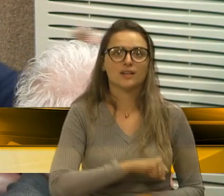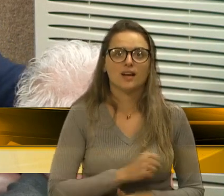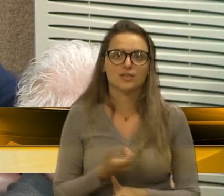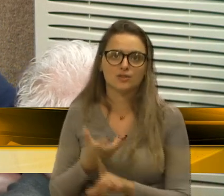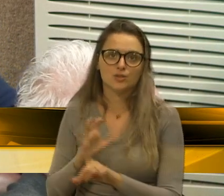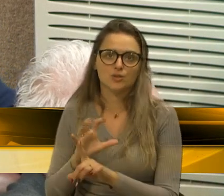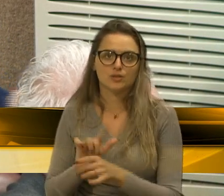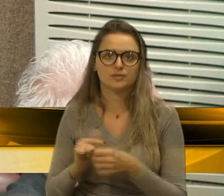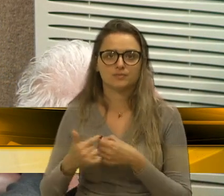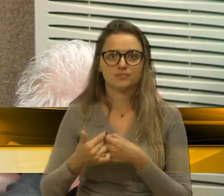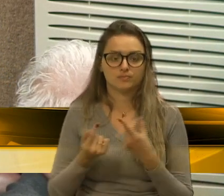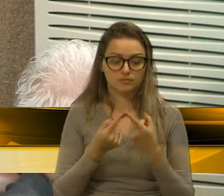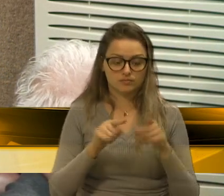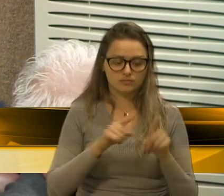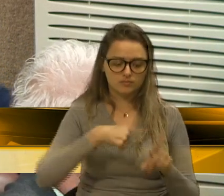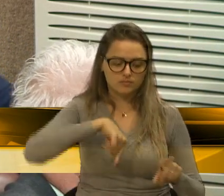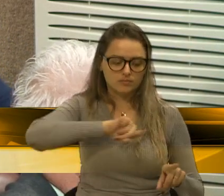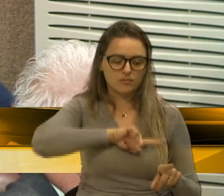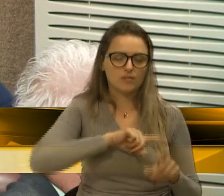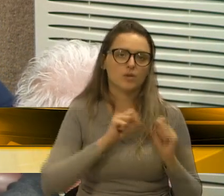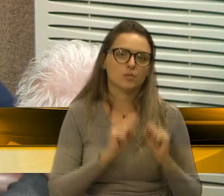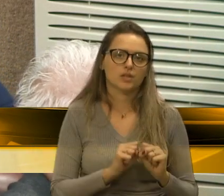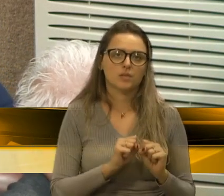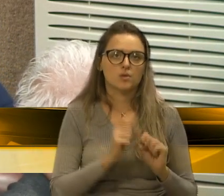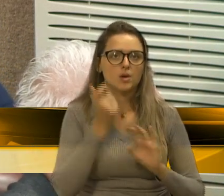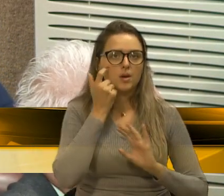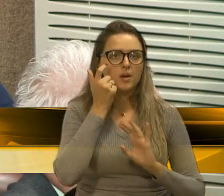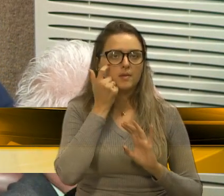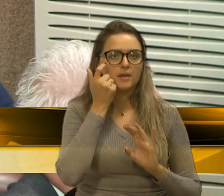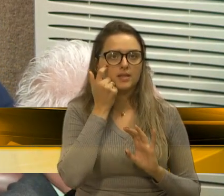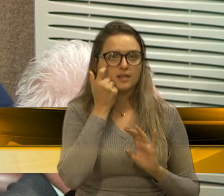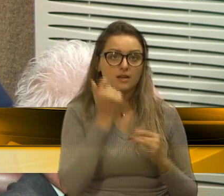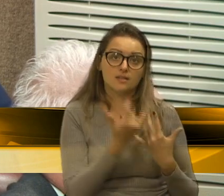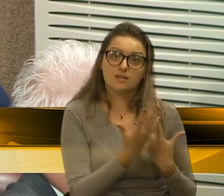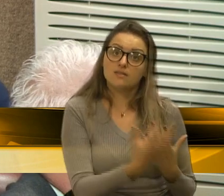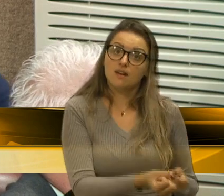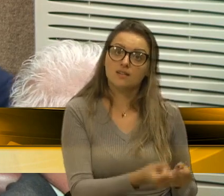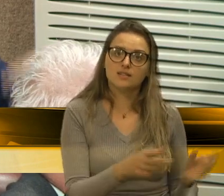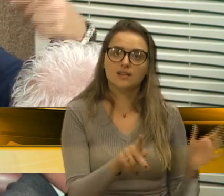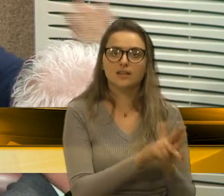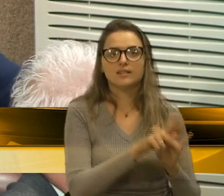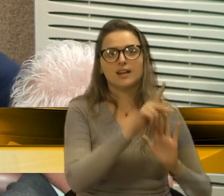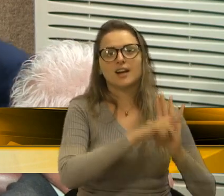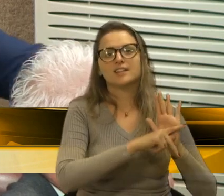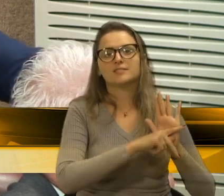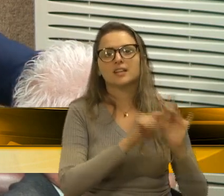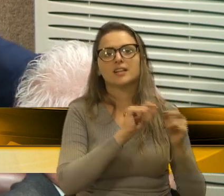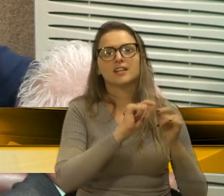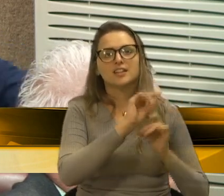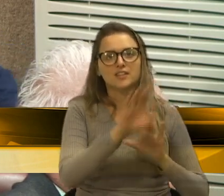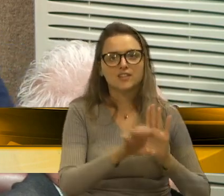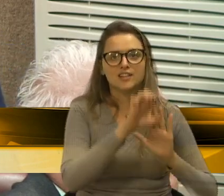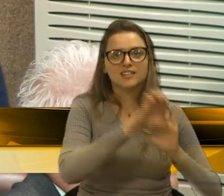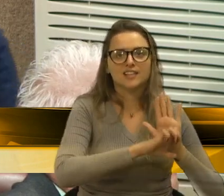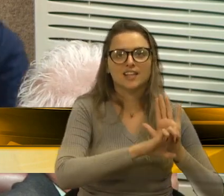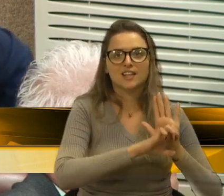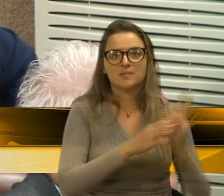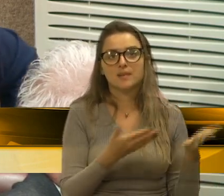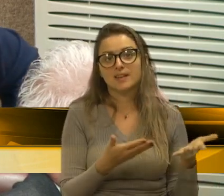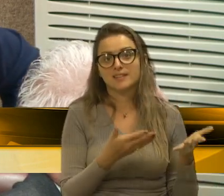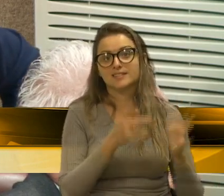Só que a gente pode pensar, inclusive, em acatar o veto, acatar o veto e fazer emendas no plano diretor atual.